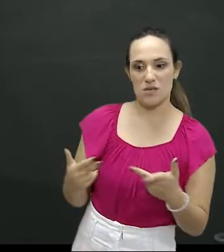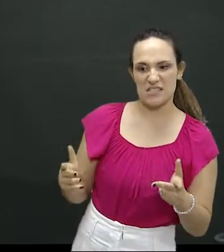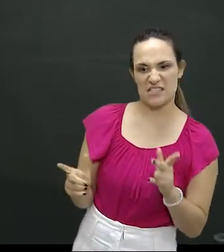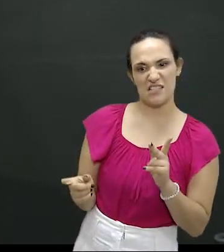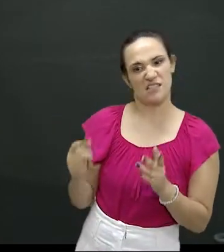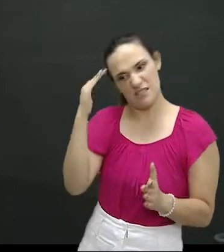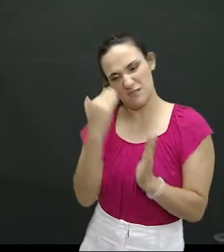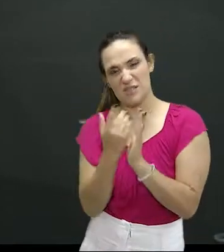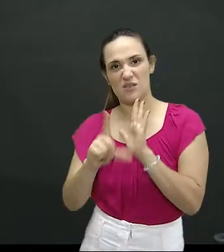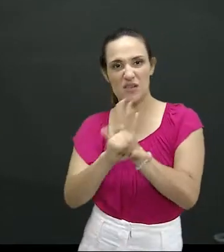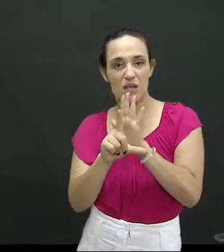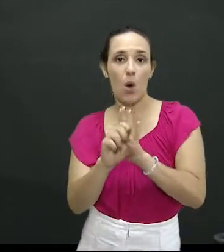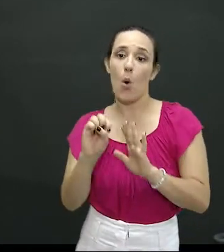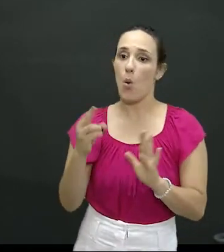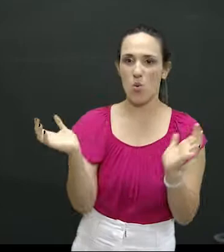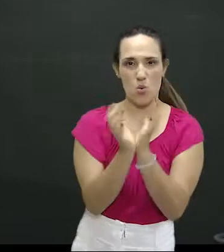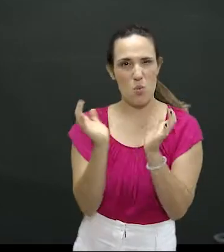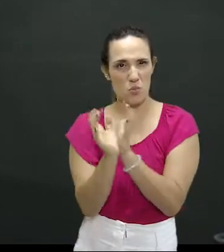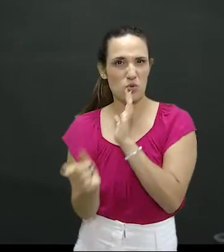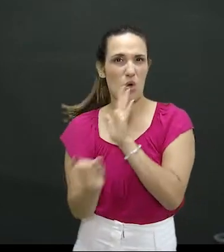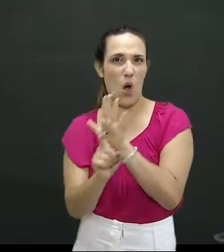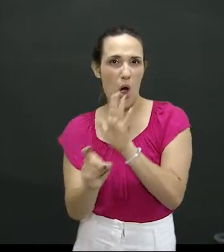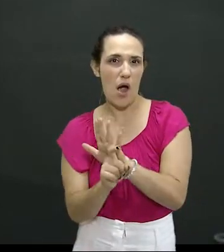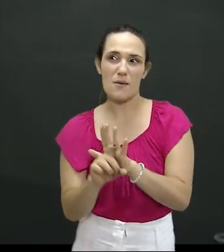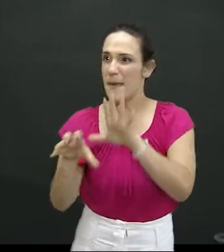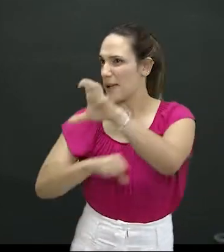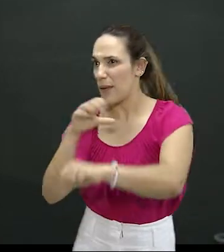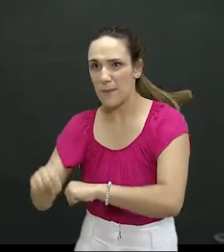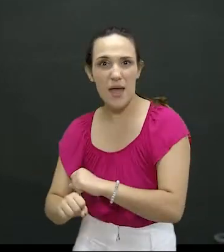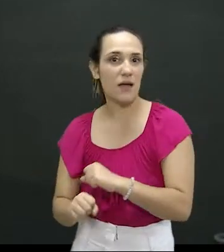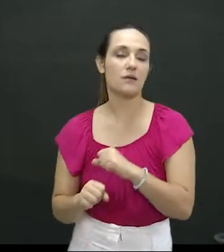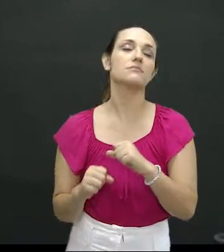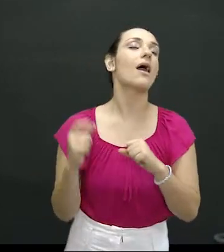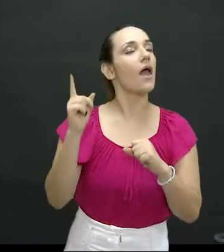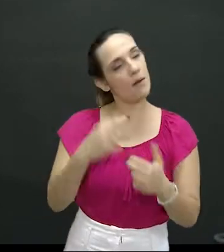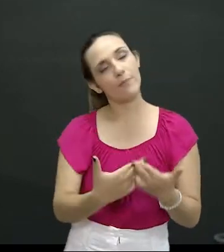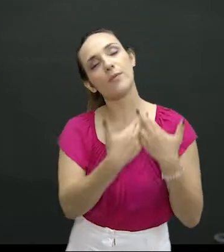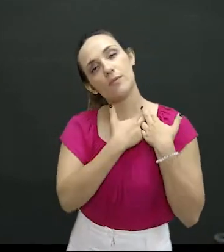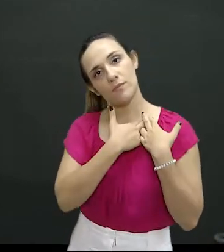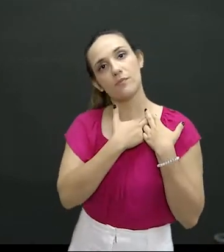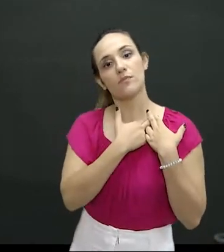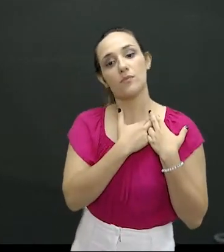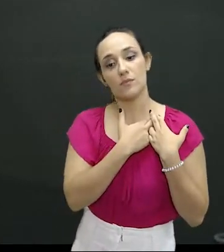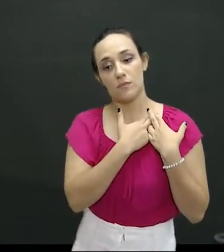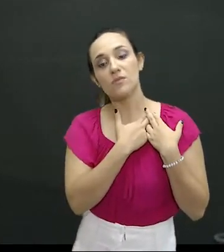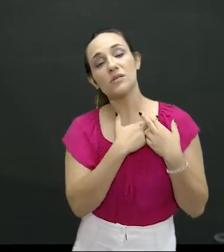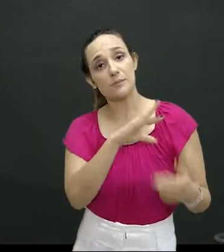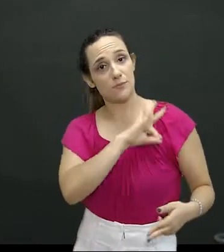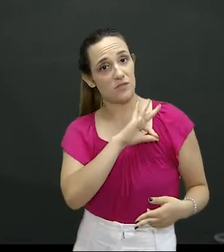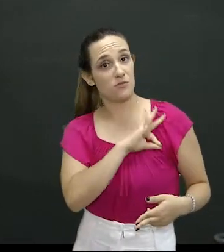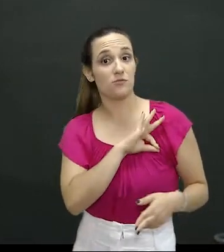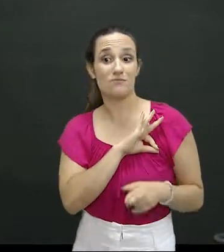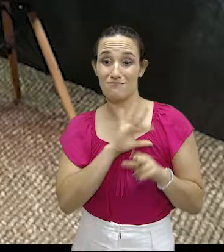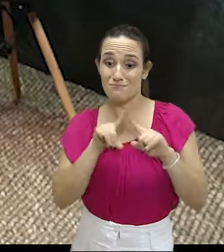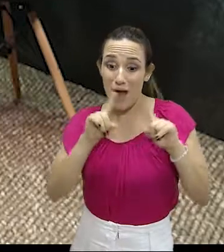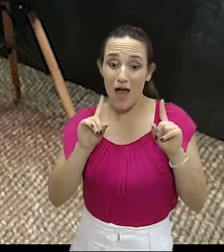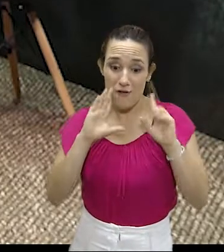de quadrilhas que atuam nas fronteiras. Em suma, essas seriam todas as atribuições da Polícia Civil, mas direcionadas a essa parte